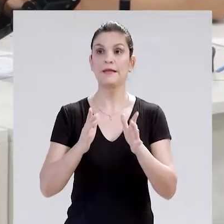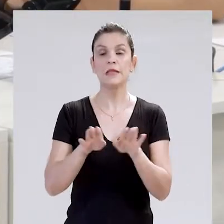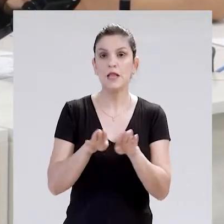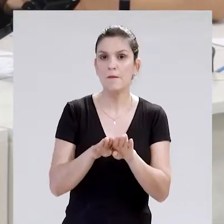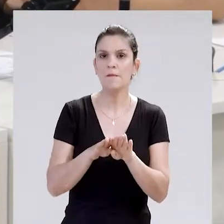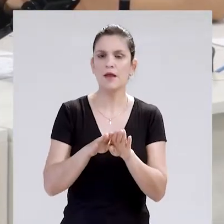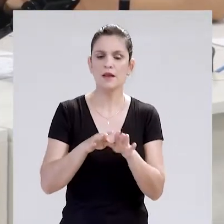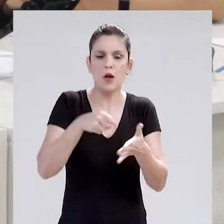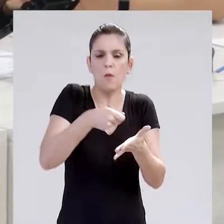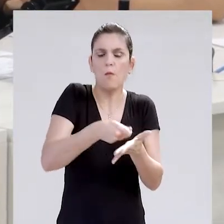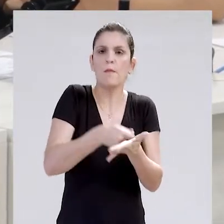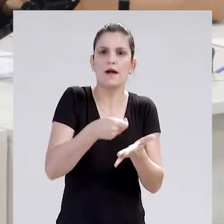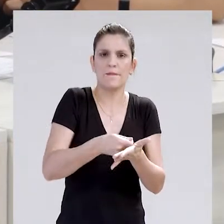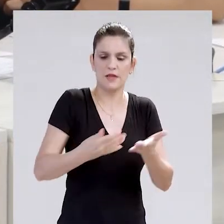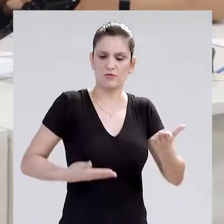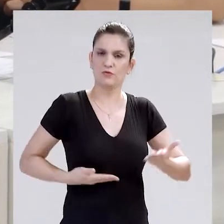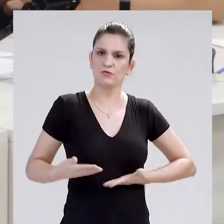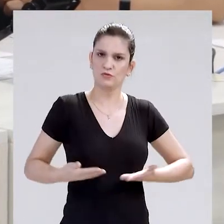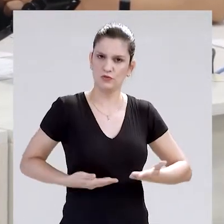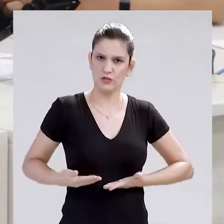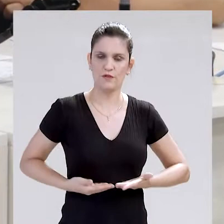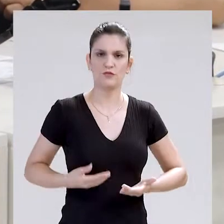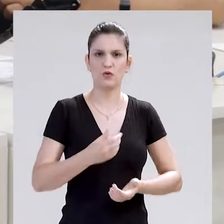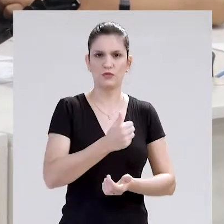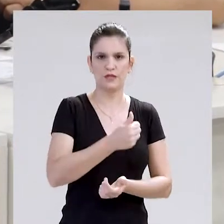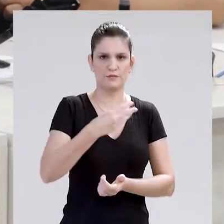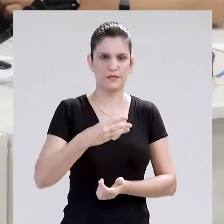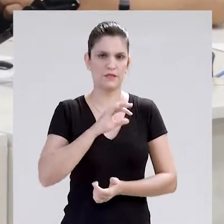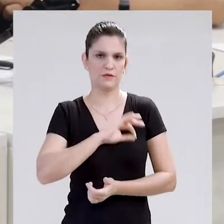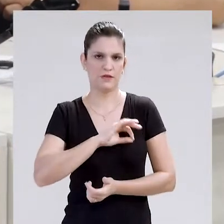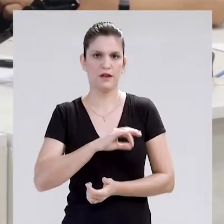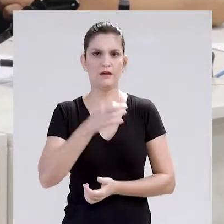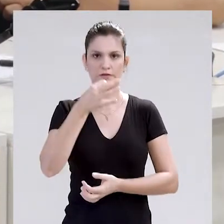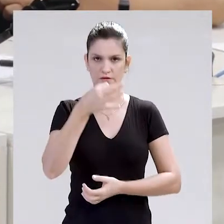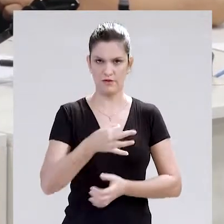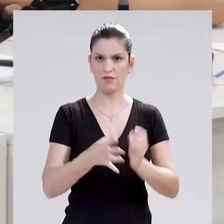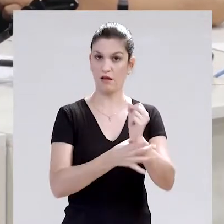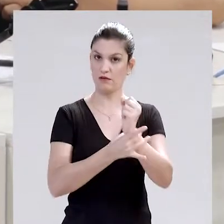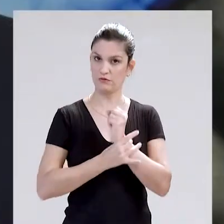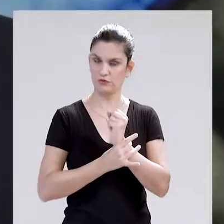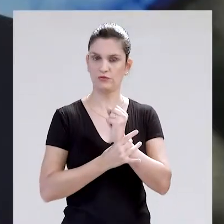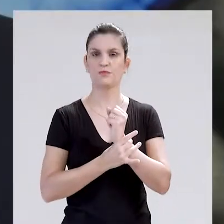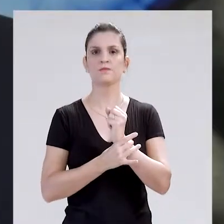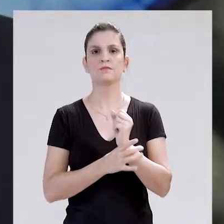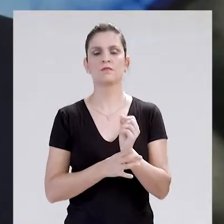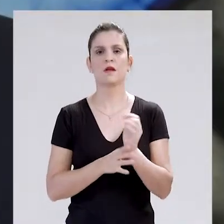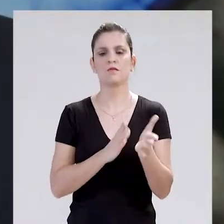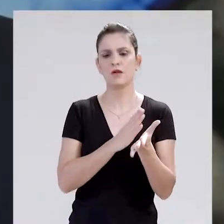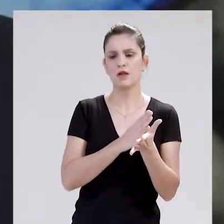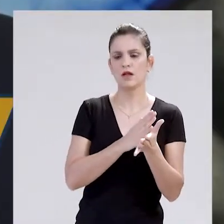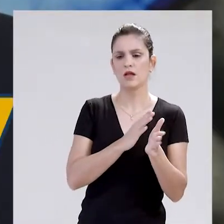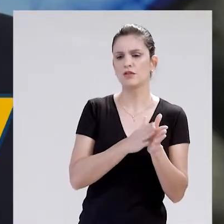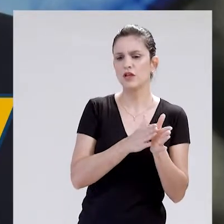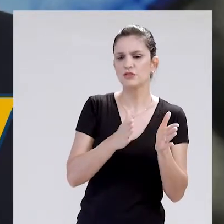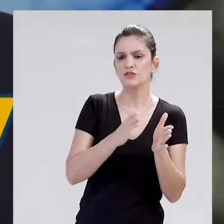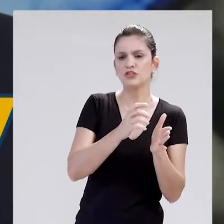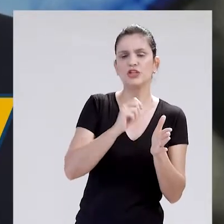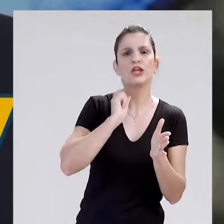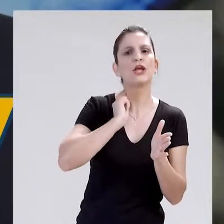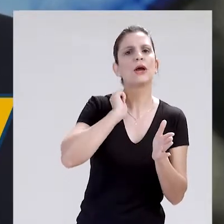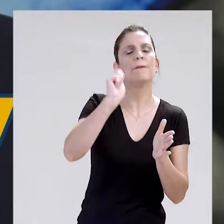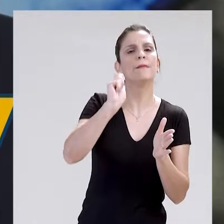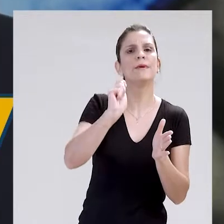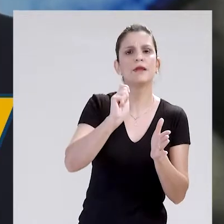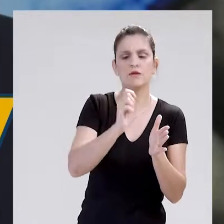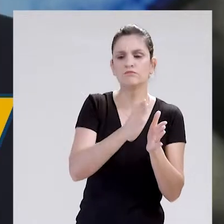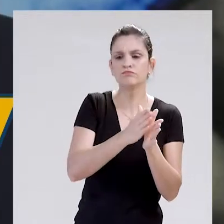a folha de pagamento até o final do ano está garantida, além do 13º salário. A partir de abril, nós